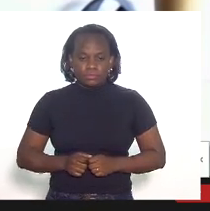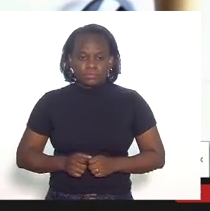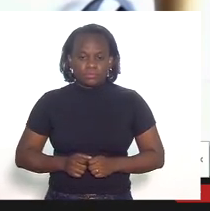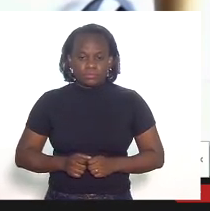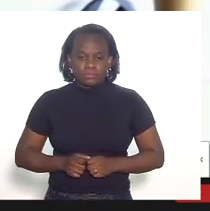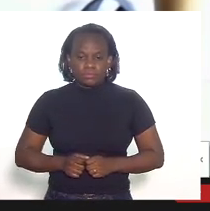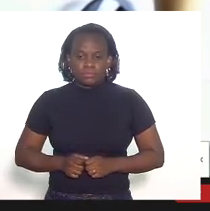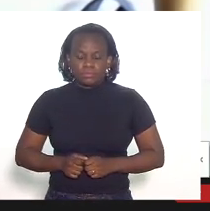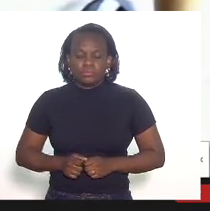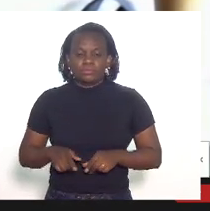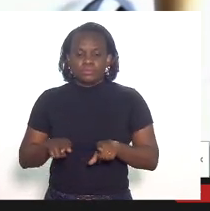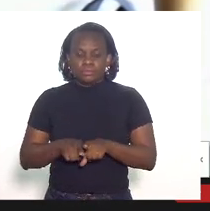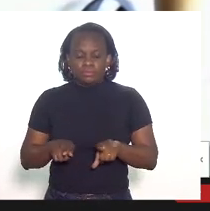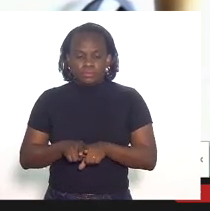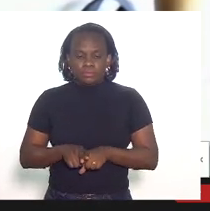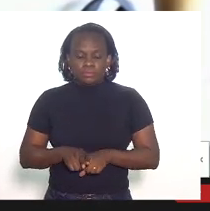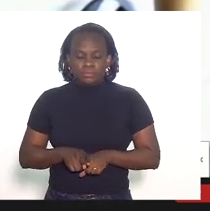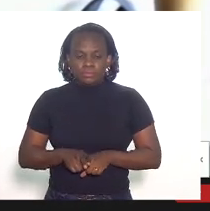eu queria